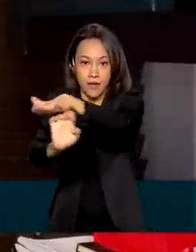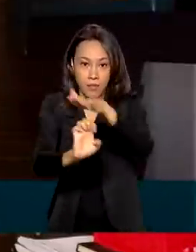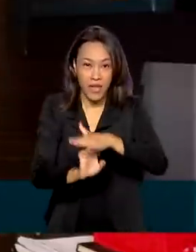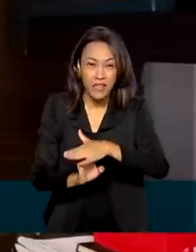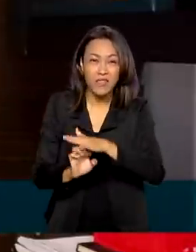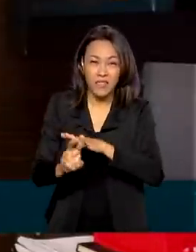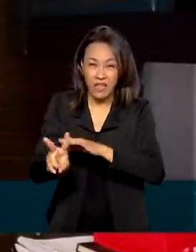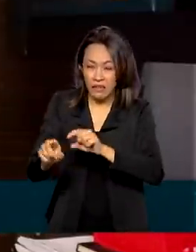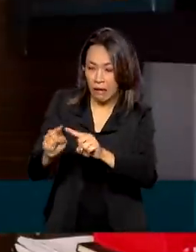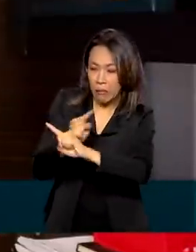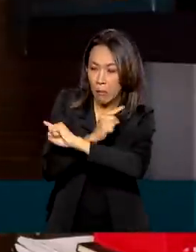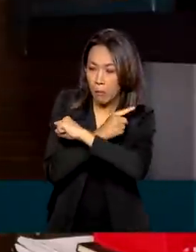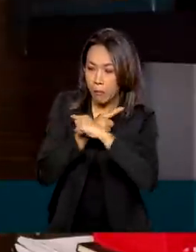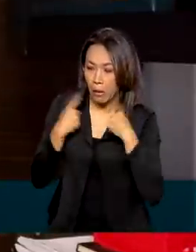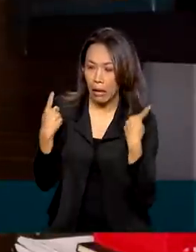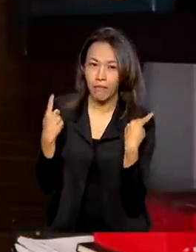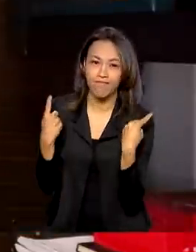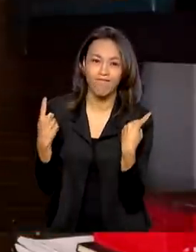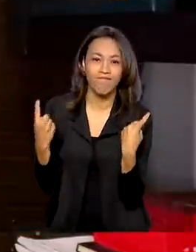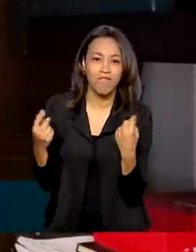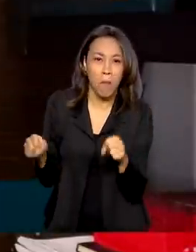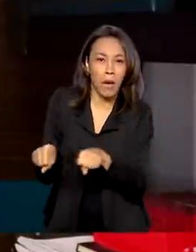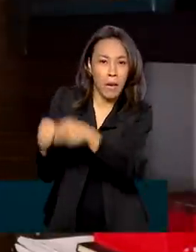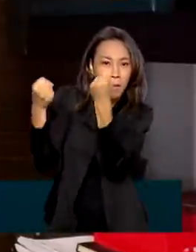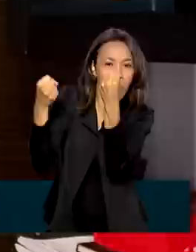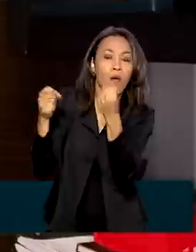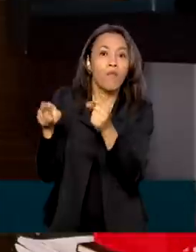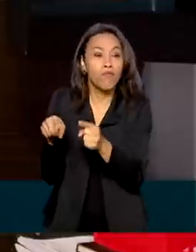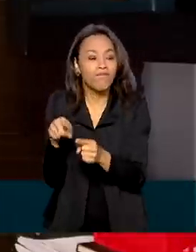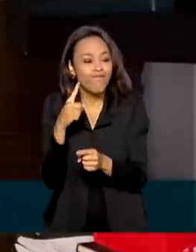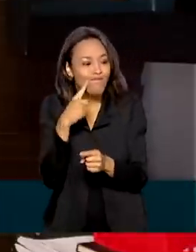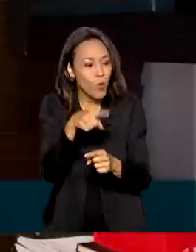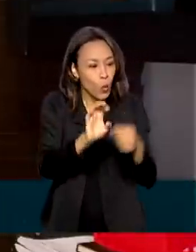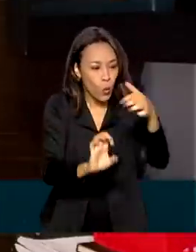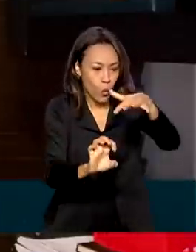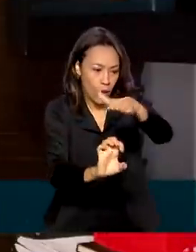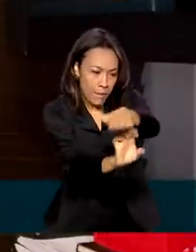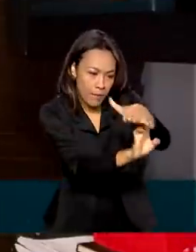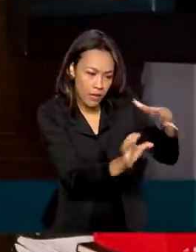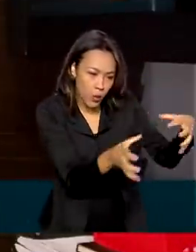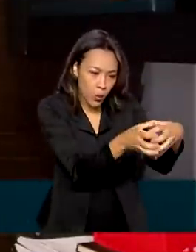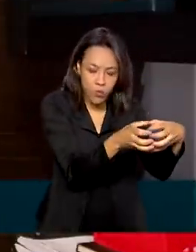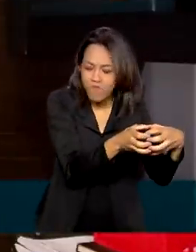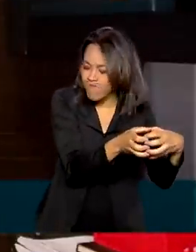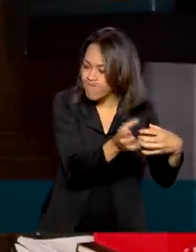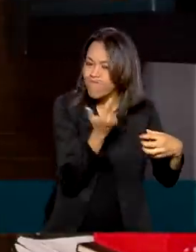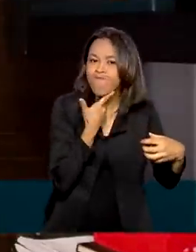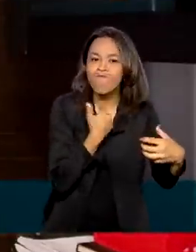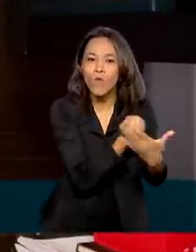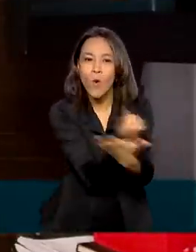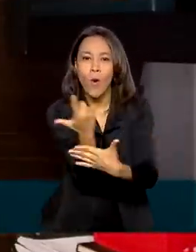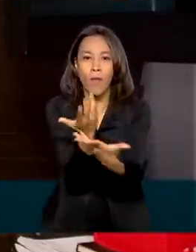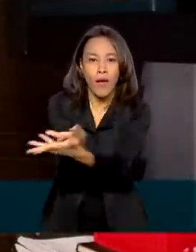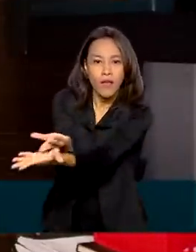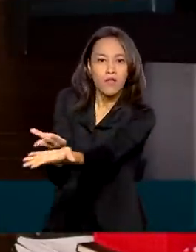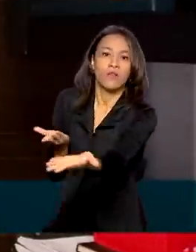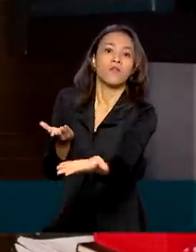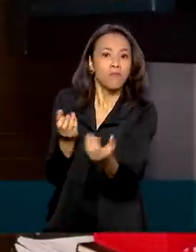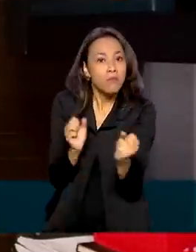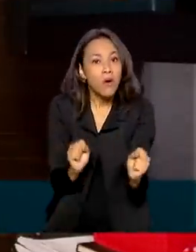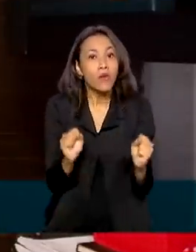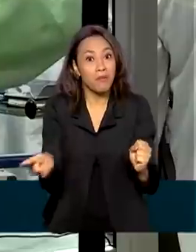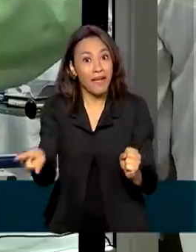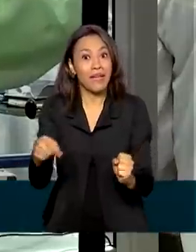de falência final podem ser vendidas para outros grupos empresariais e não carregam todo aquele passivo de